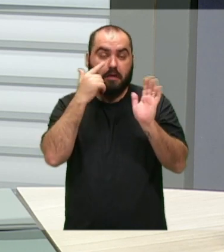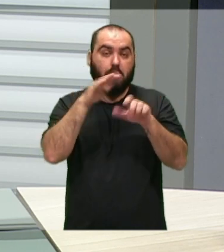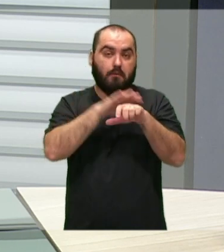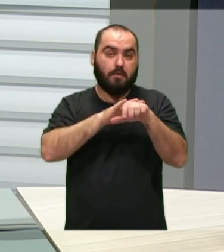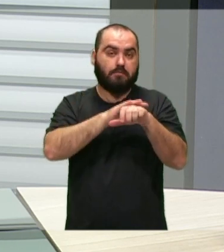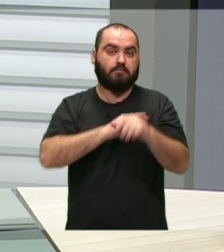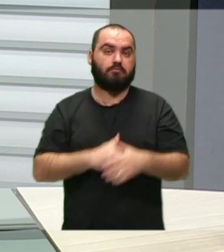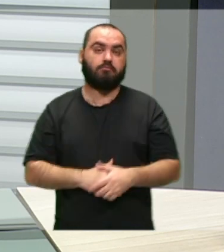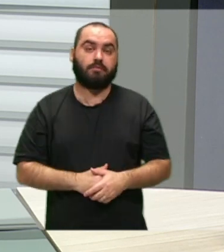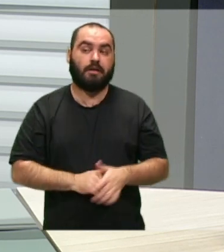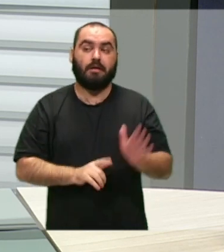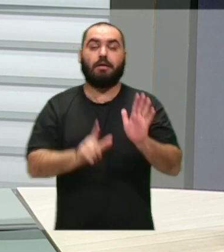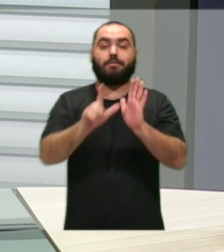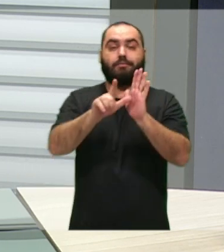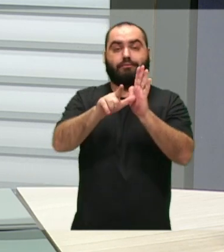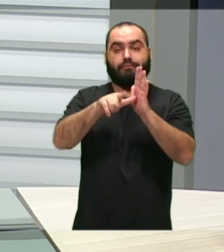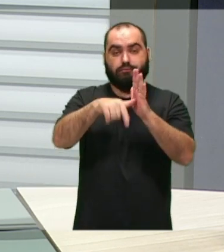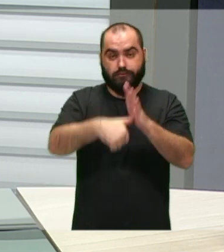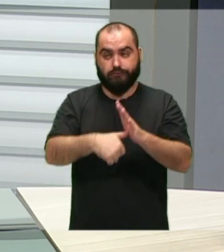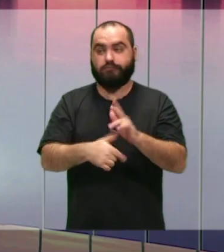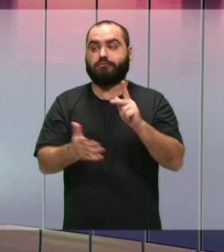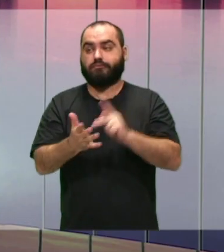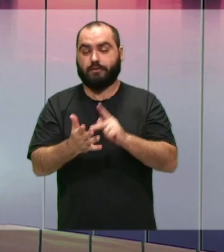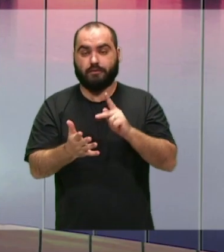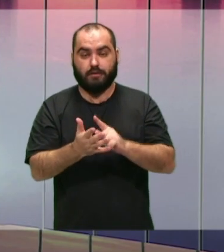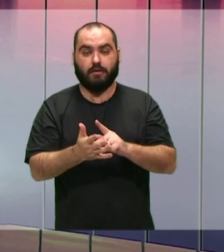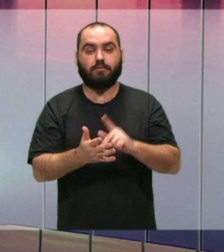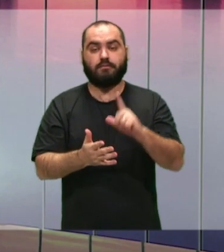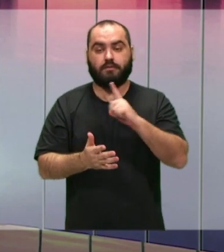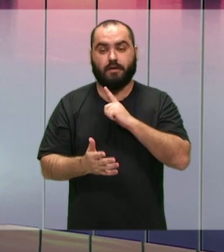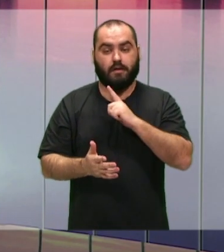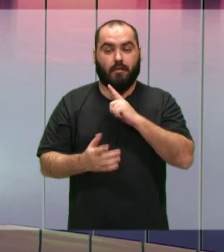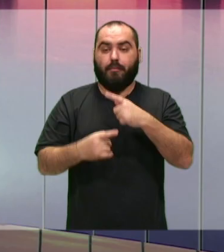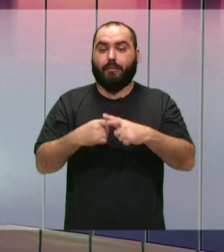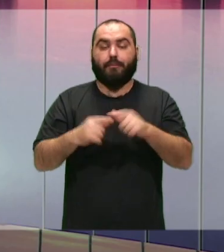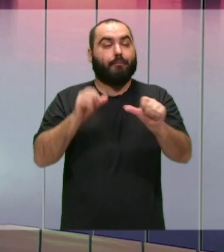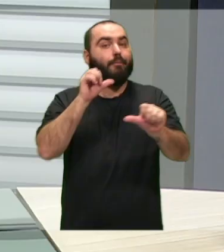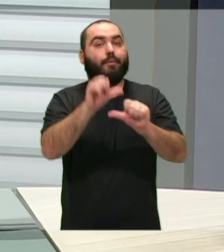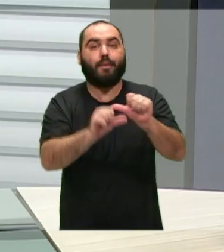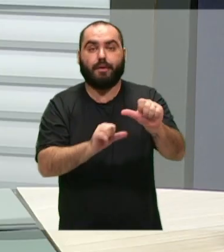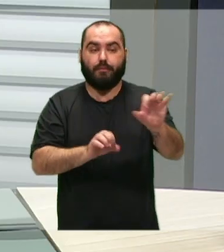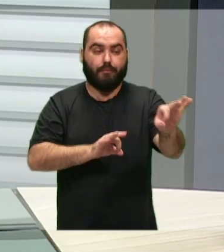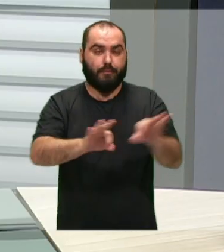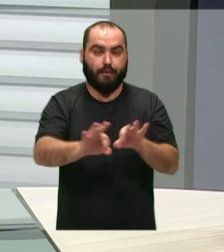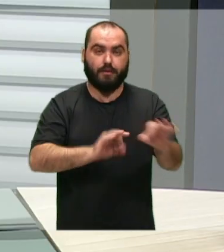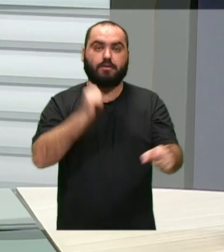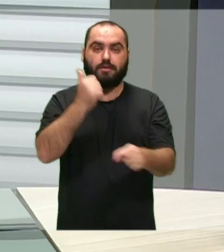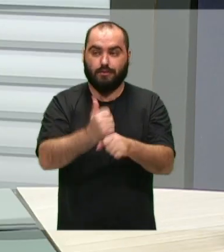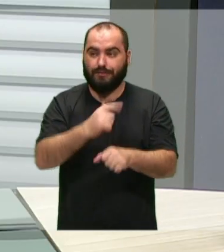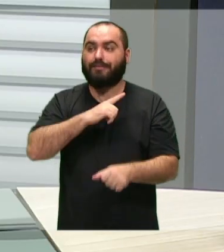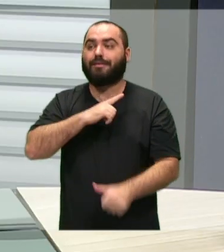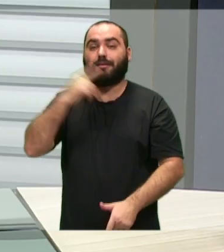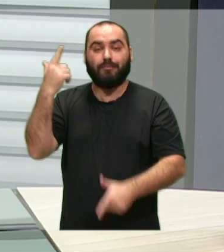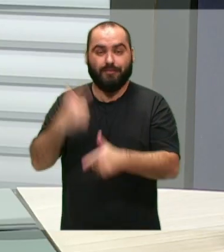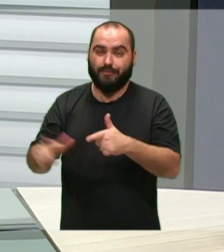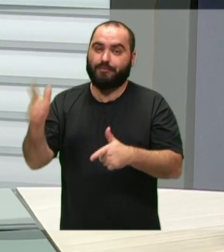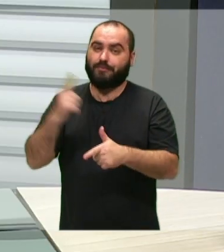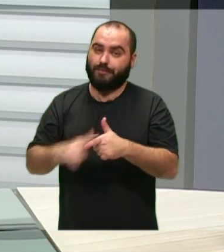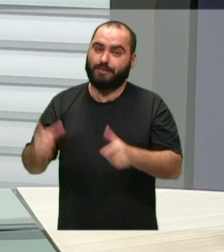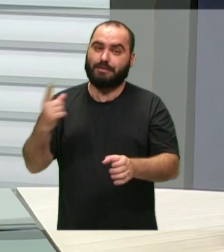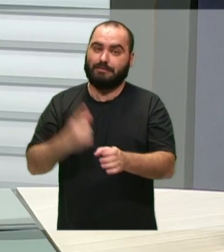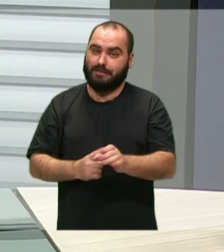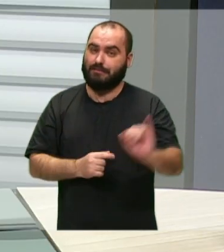Infelizmente é um atraso, infelizmente a atualização do plano diretor traz problemas para a cidade como desenvolvimento,